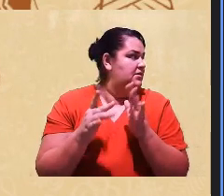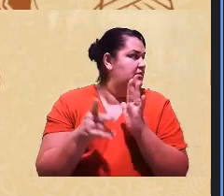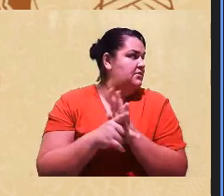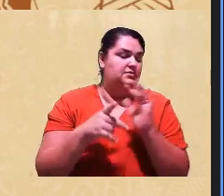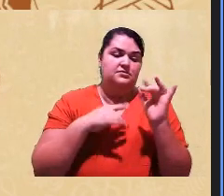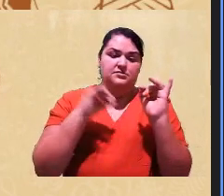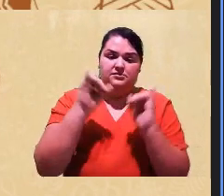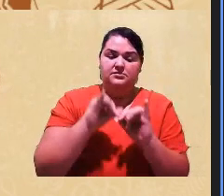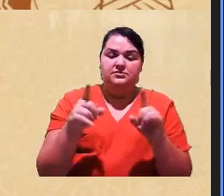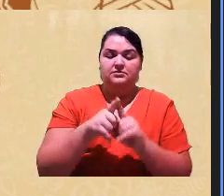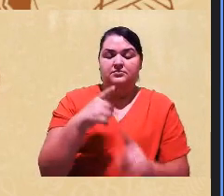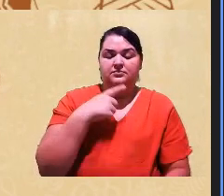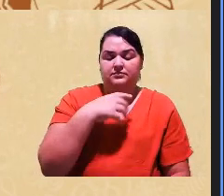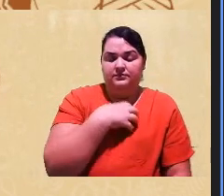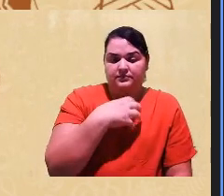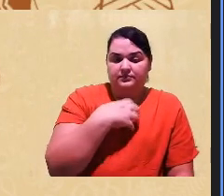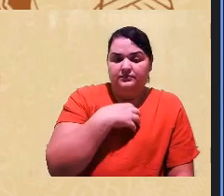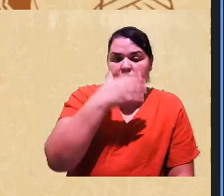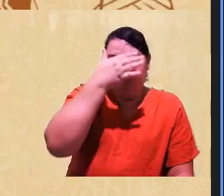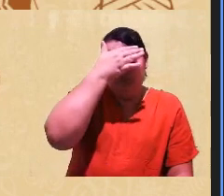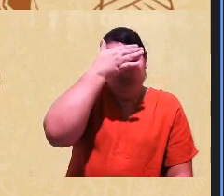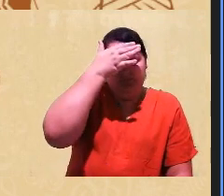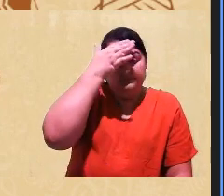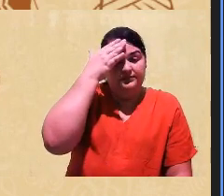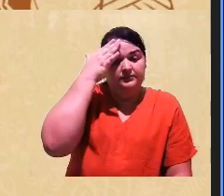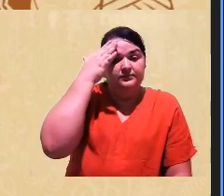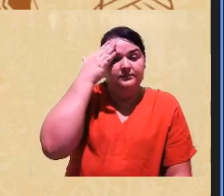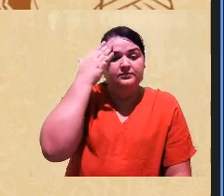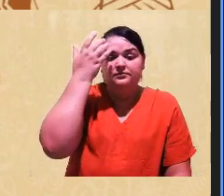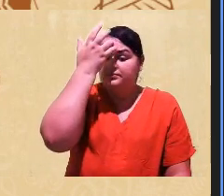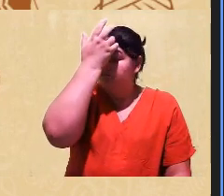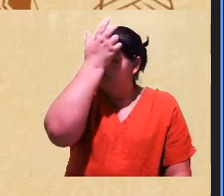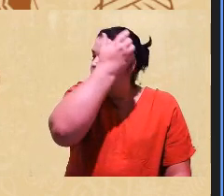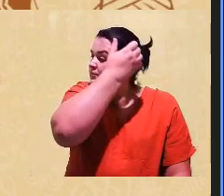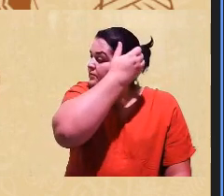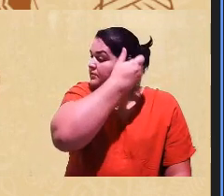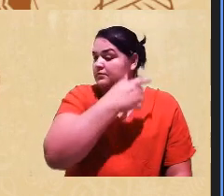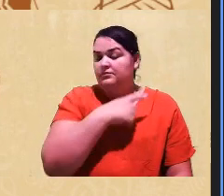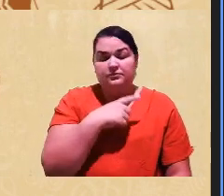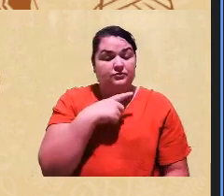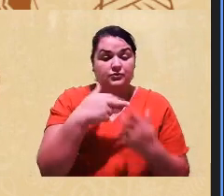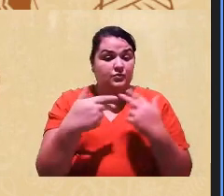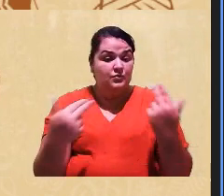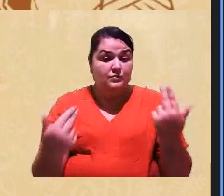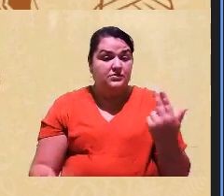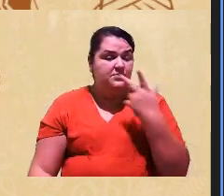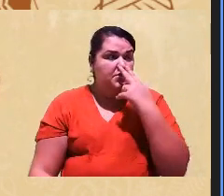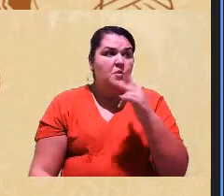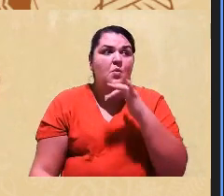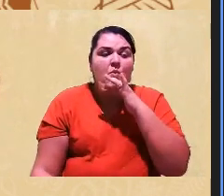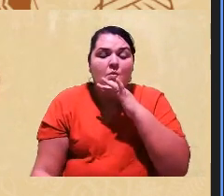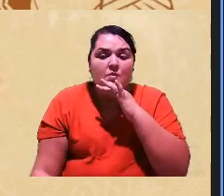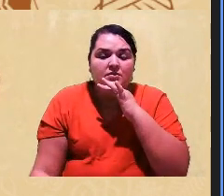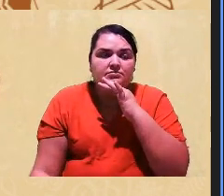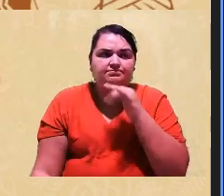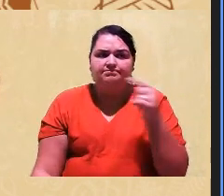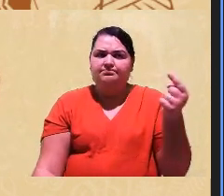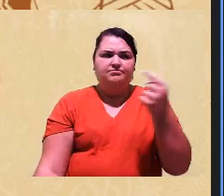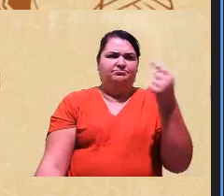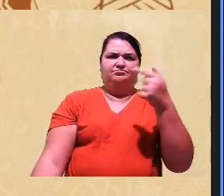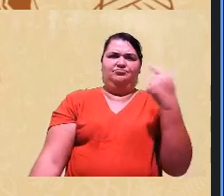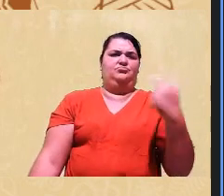sujeitos a essas populações como coisas extremamente ruins e negativas de ser